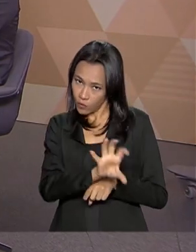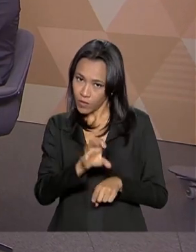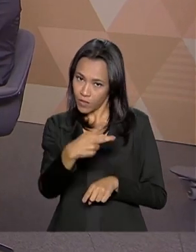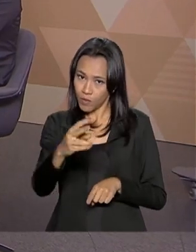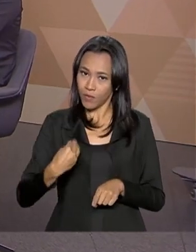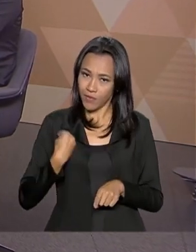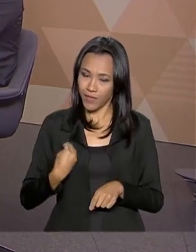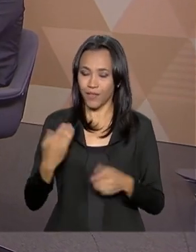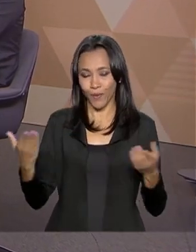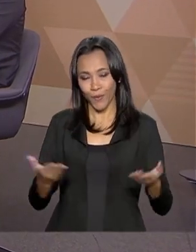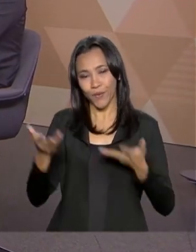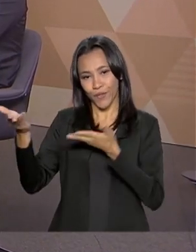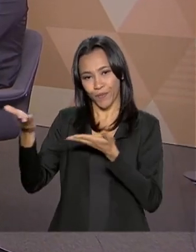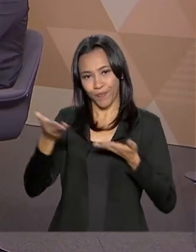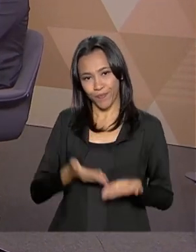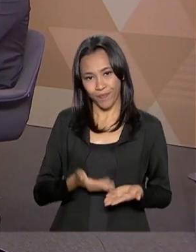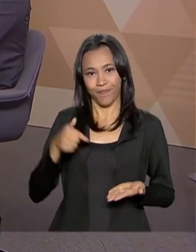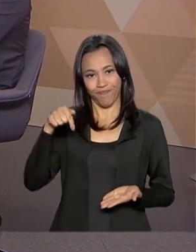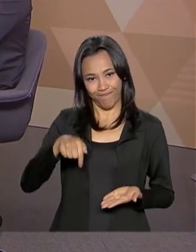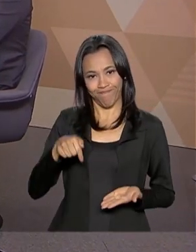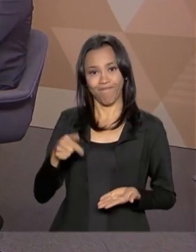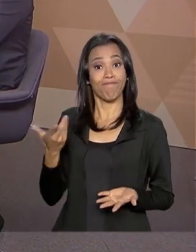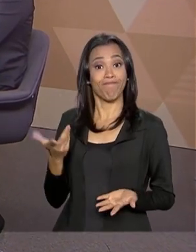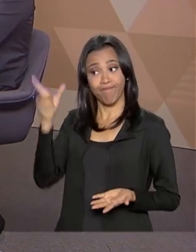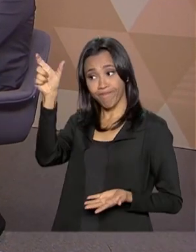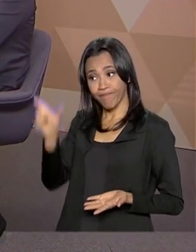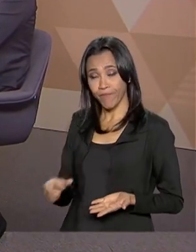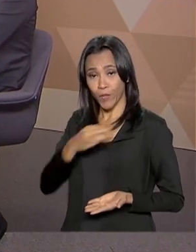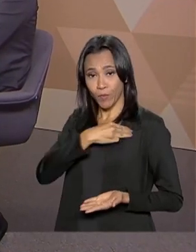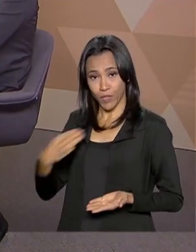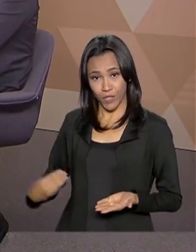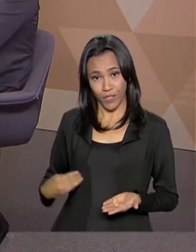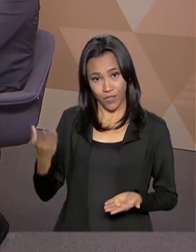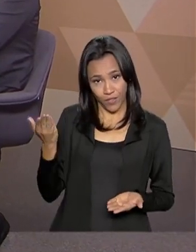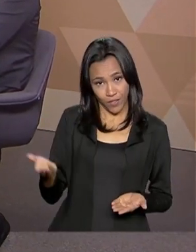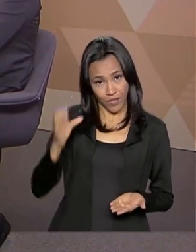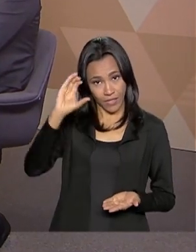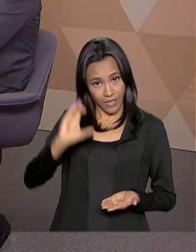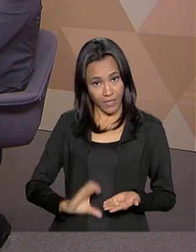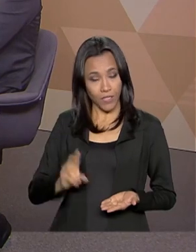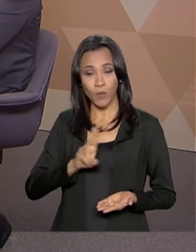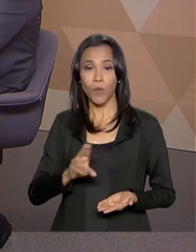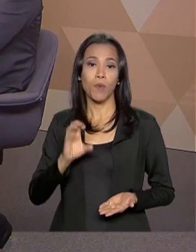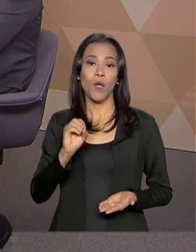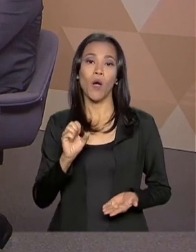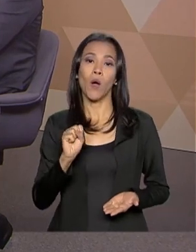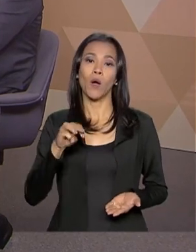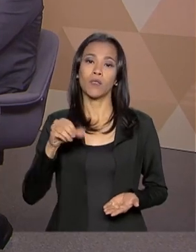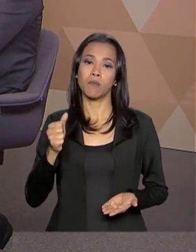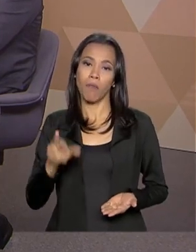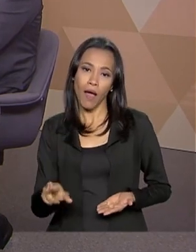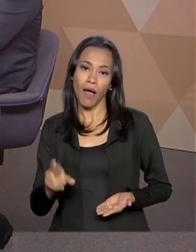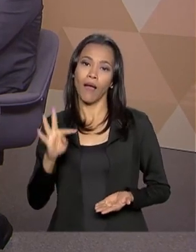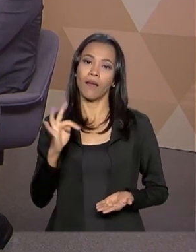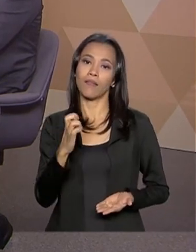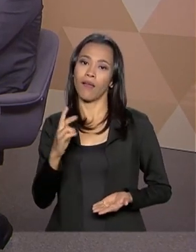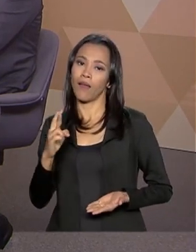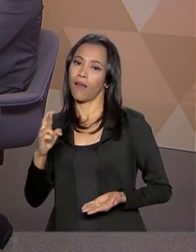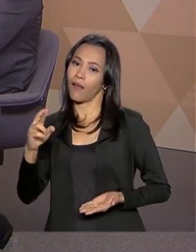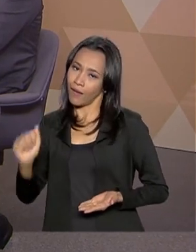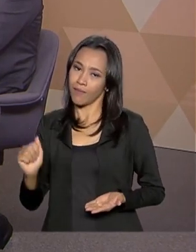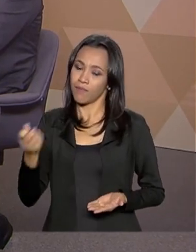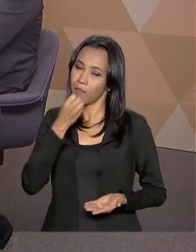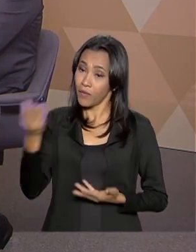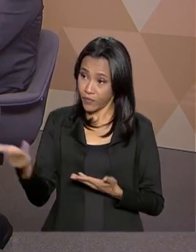vida, eu recebo hoje aqui no Brasil em Pauta o Ministro da Cidadania, Osmar Terra. Seja bem-vindo, Ministro, ao